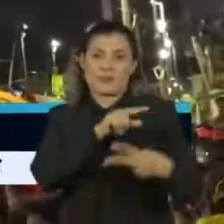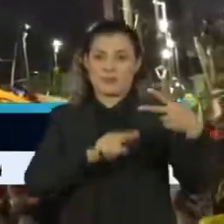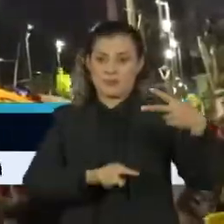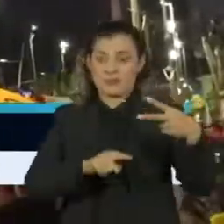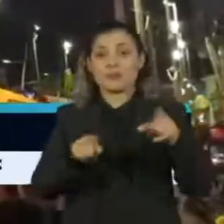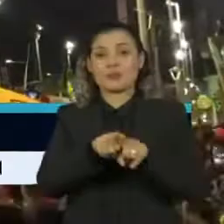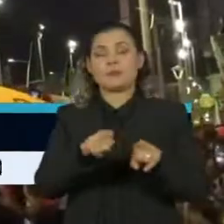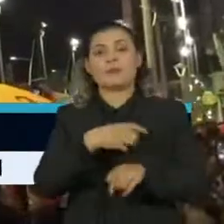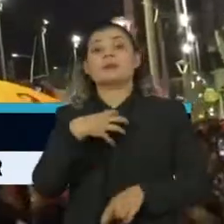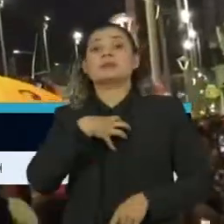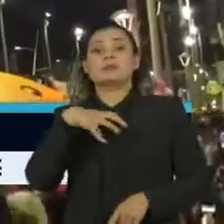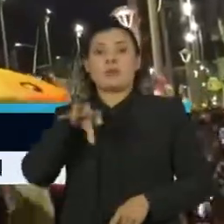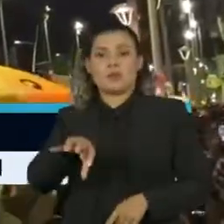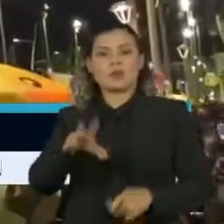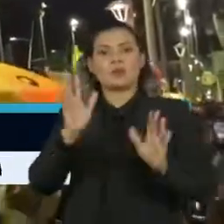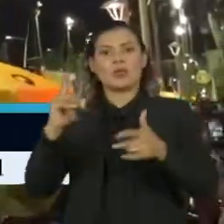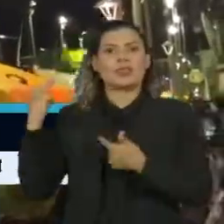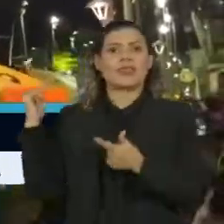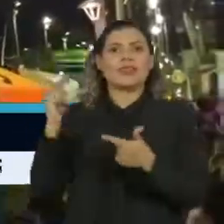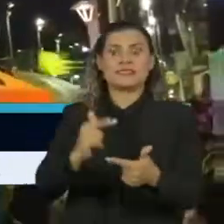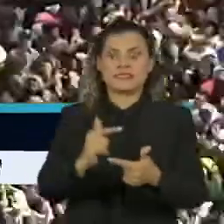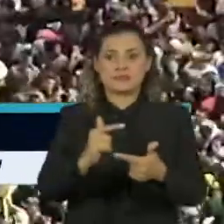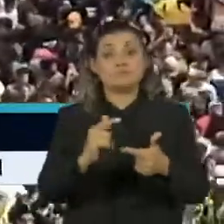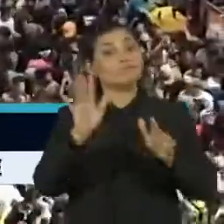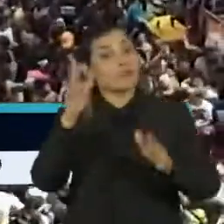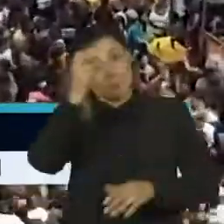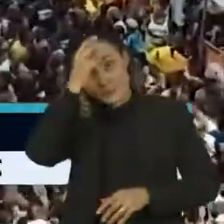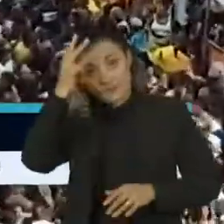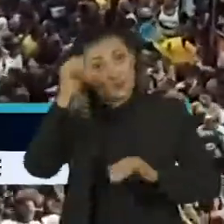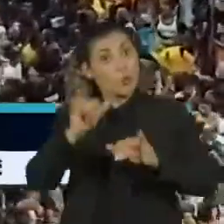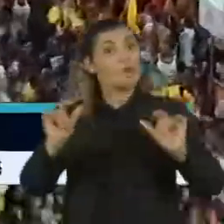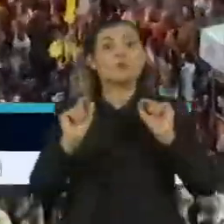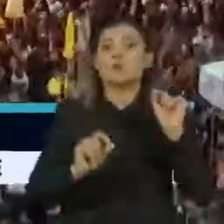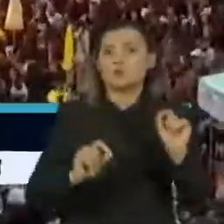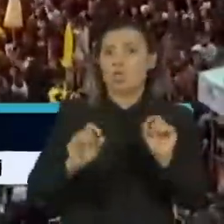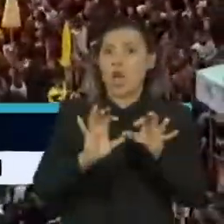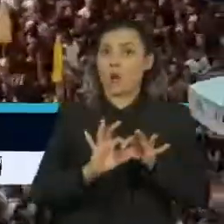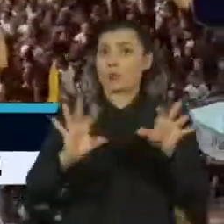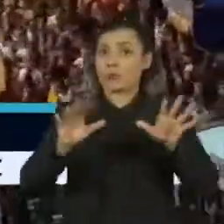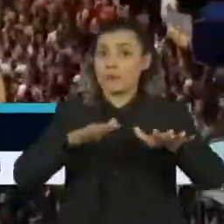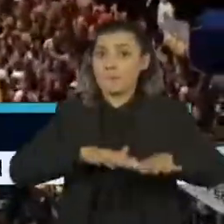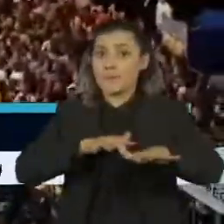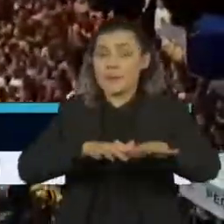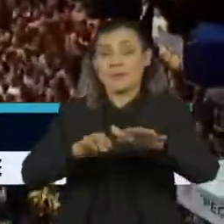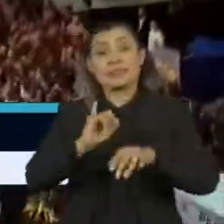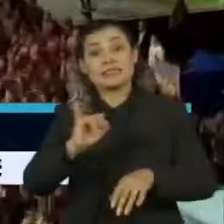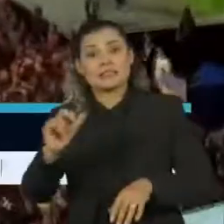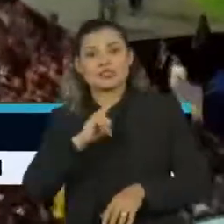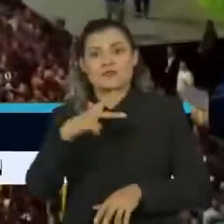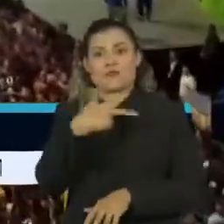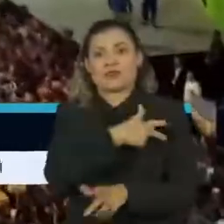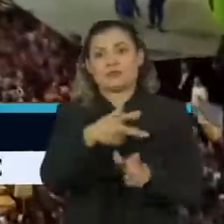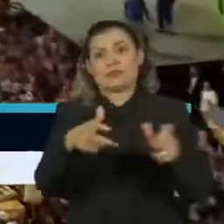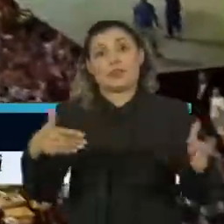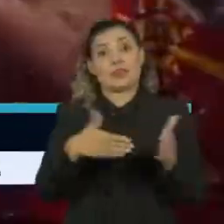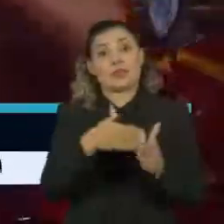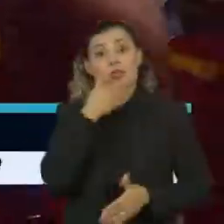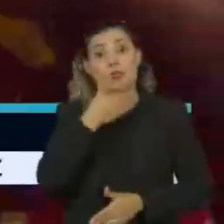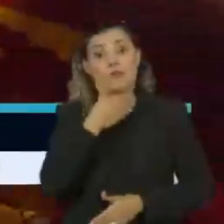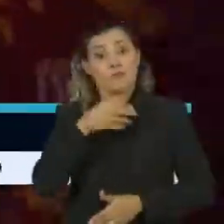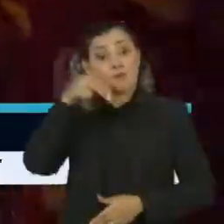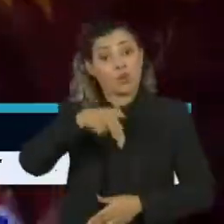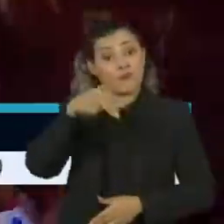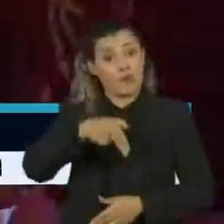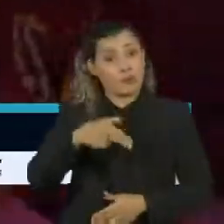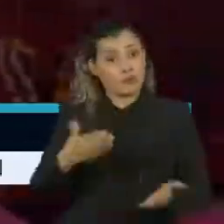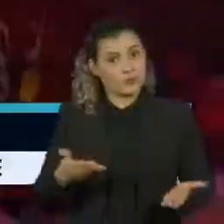Em Salvador, onde já são tradição há décadas, a prefeitura informou que só vai autorizar desfiles se houver uma vacina até novembro. A